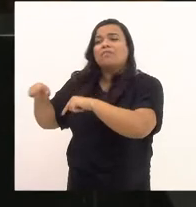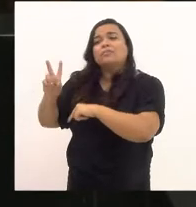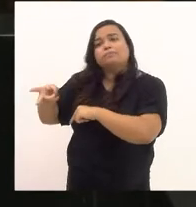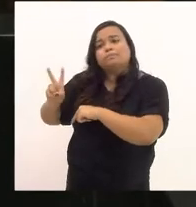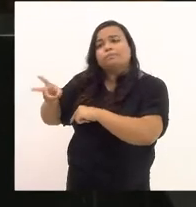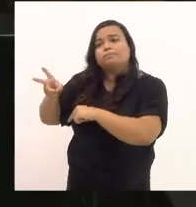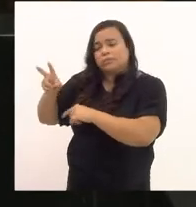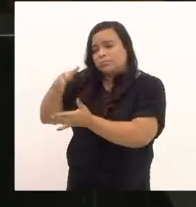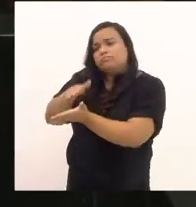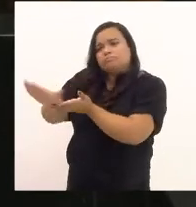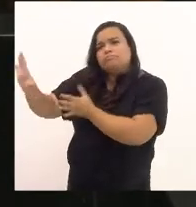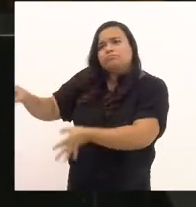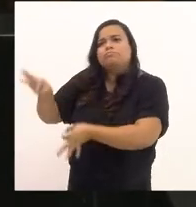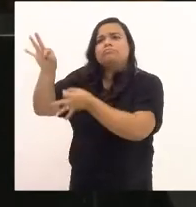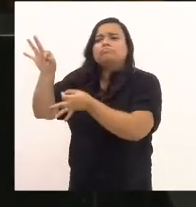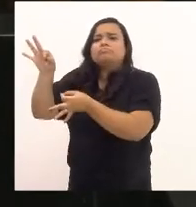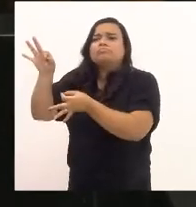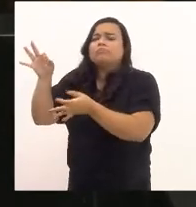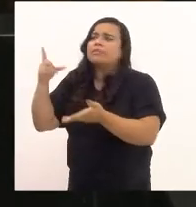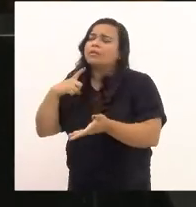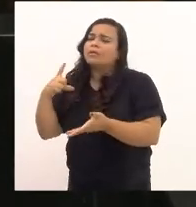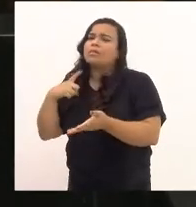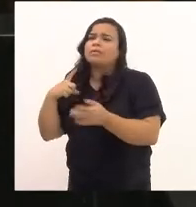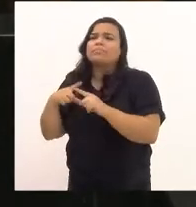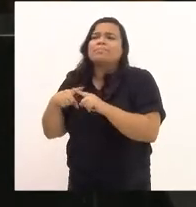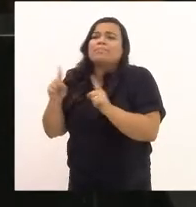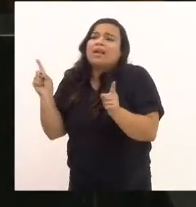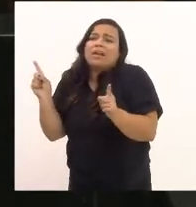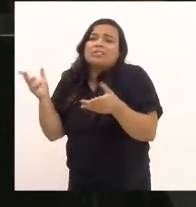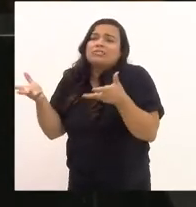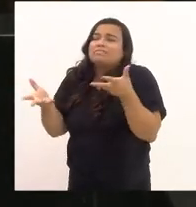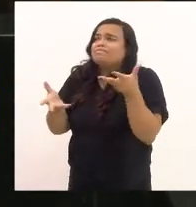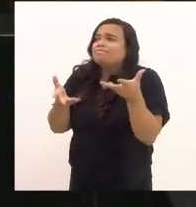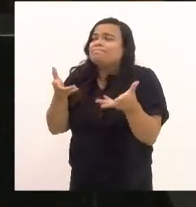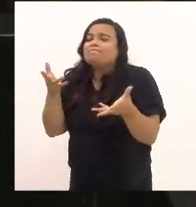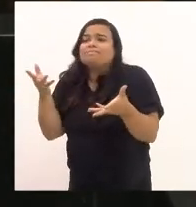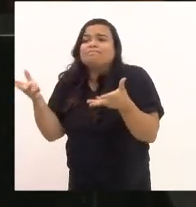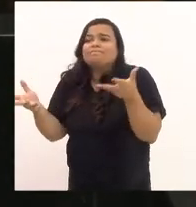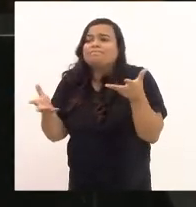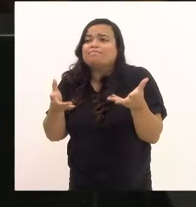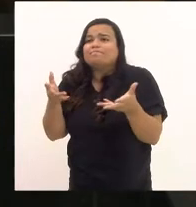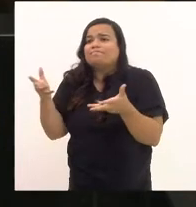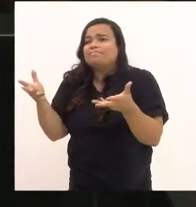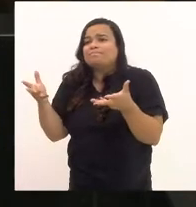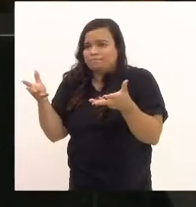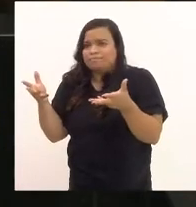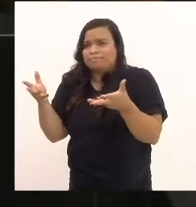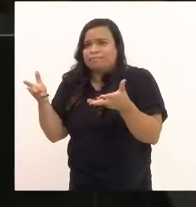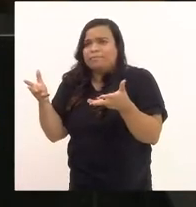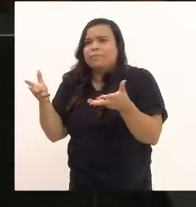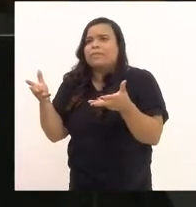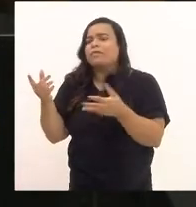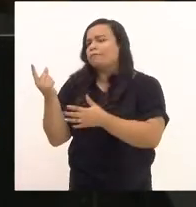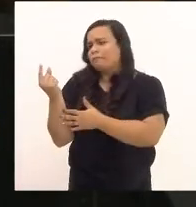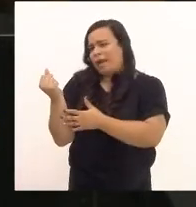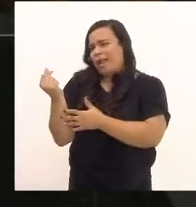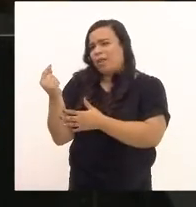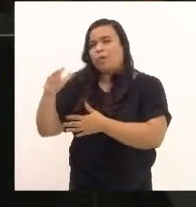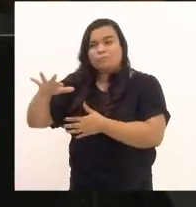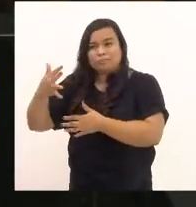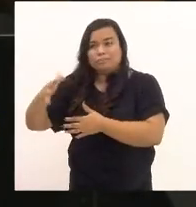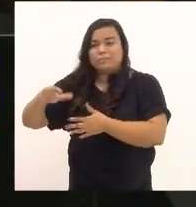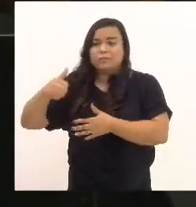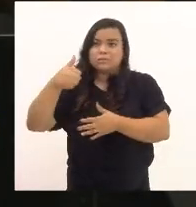está nos aproximadamente 170 reais que você vai